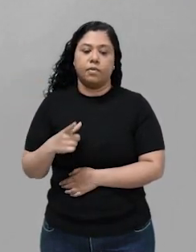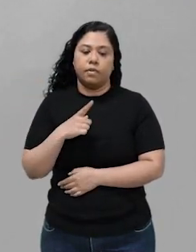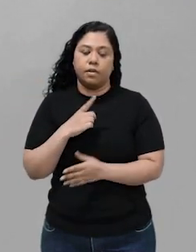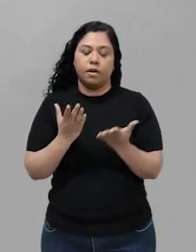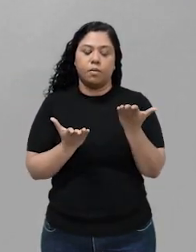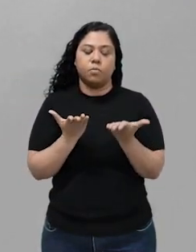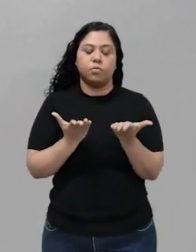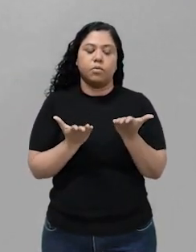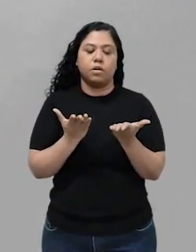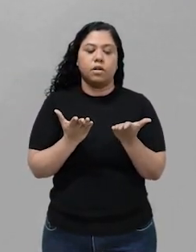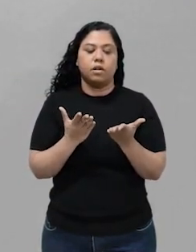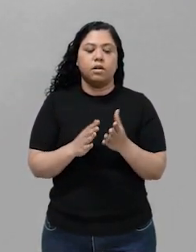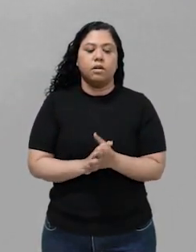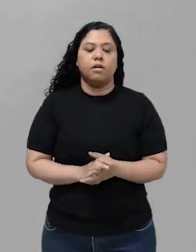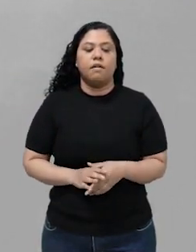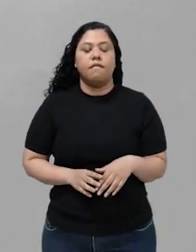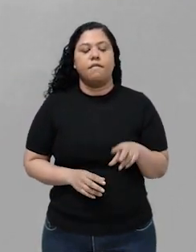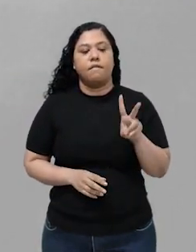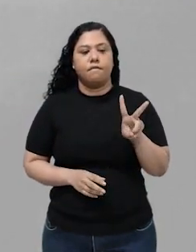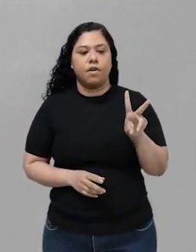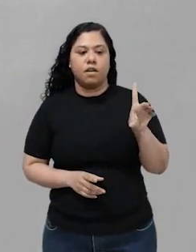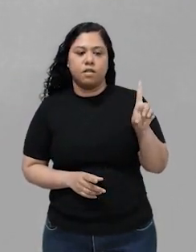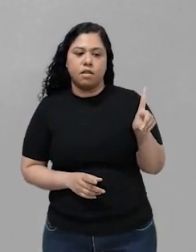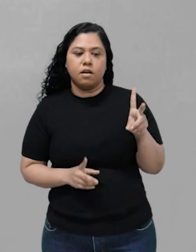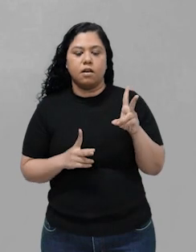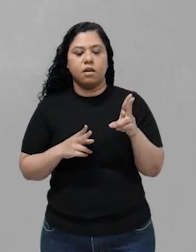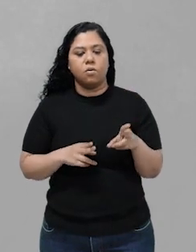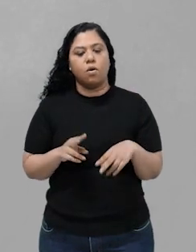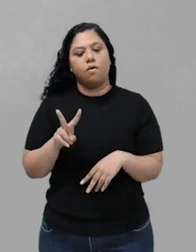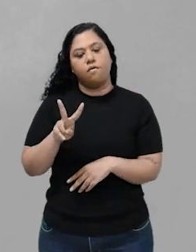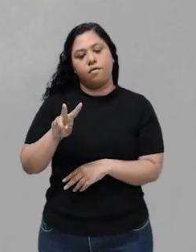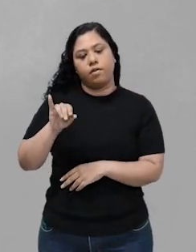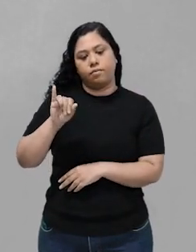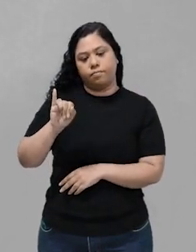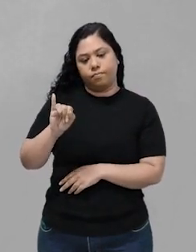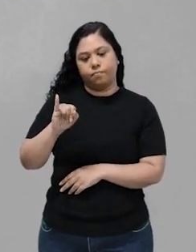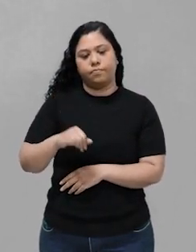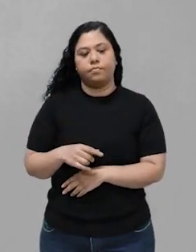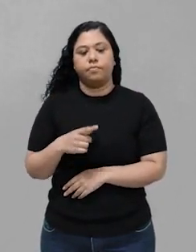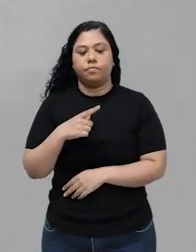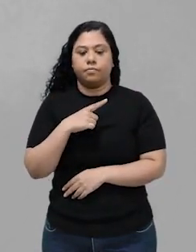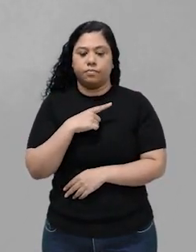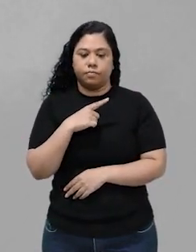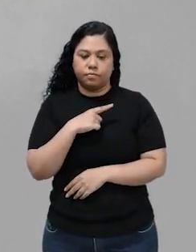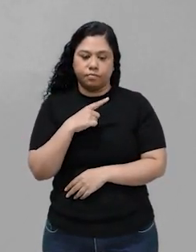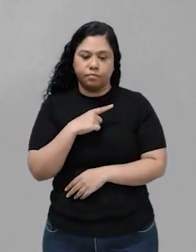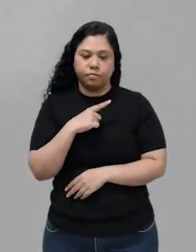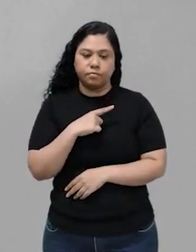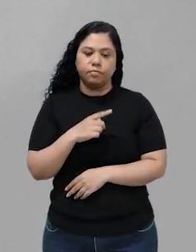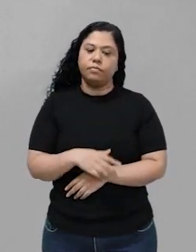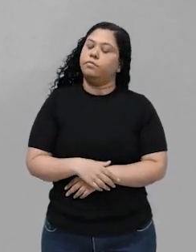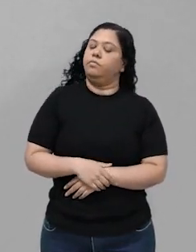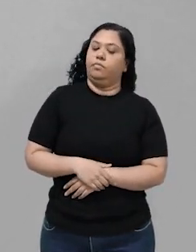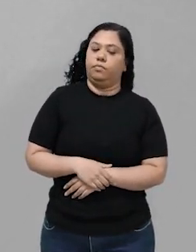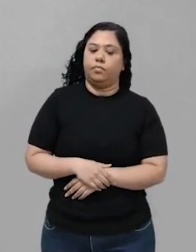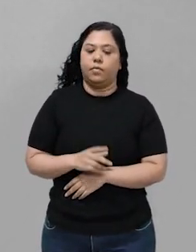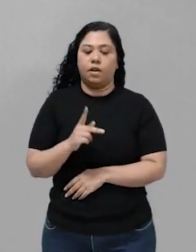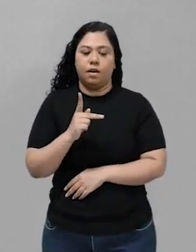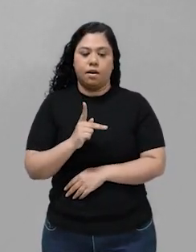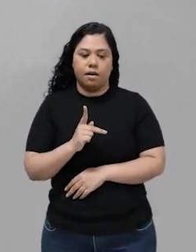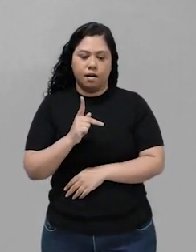equilíbrio? A igualdade das velocidades, VD igual a VI. Então, eu vou ter a constante vezes